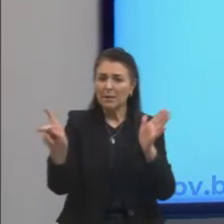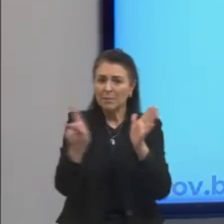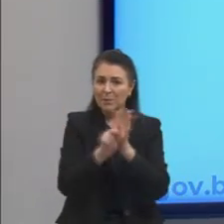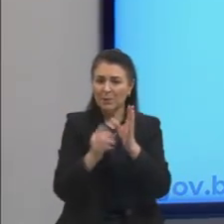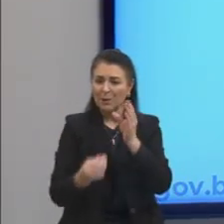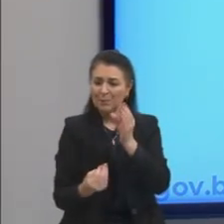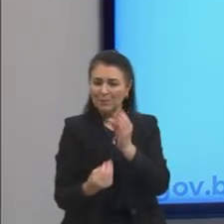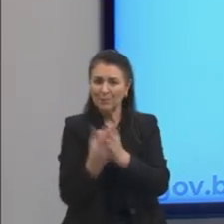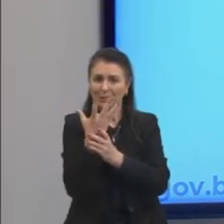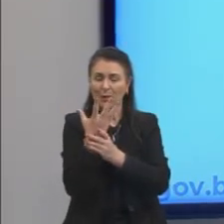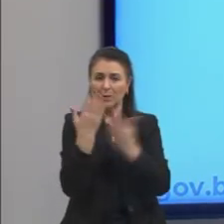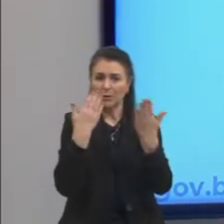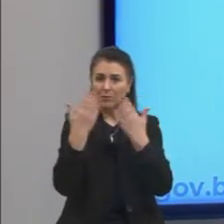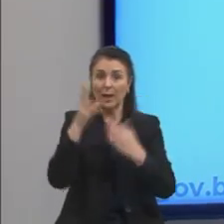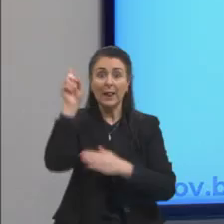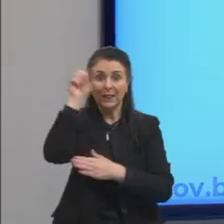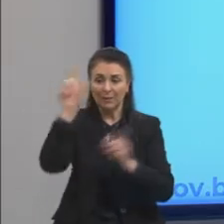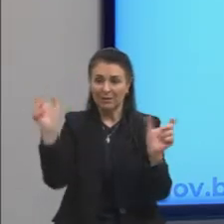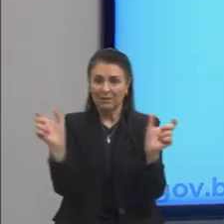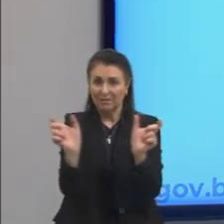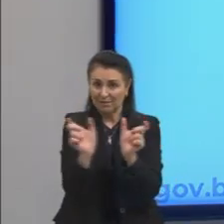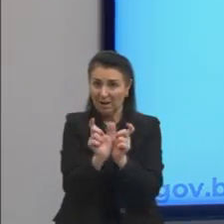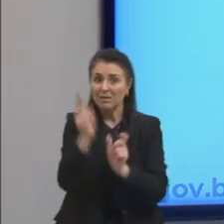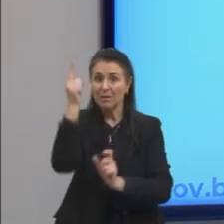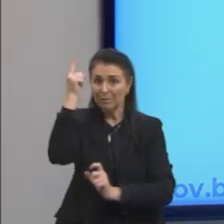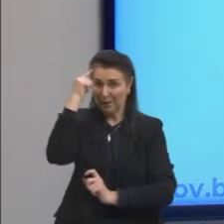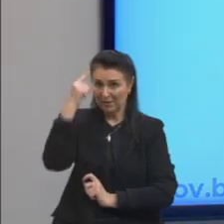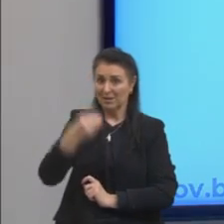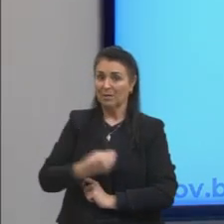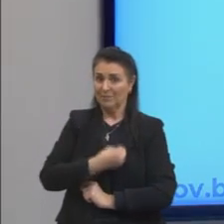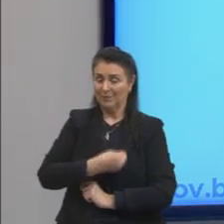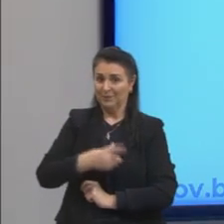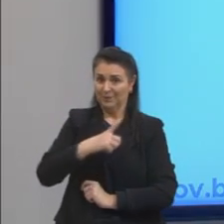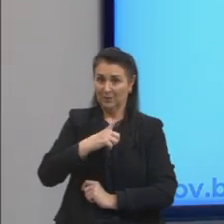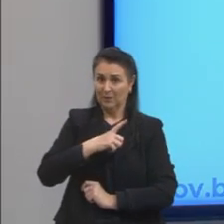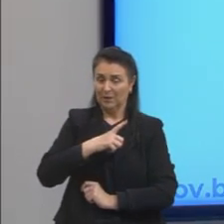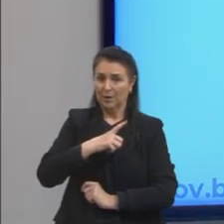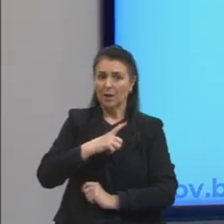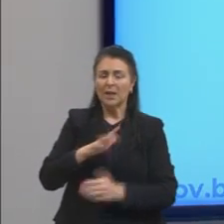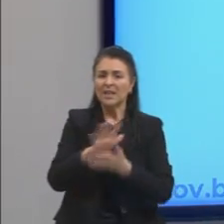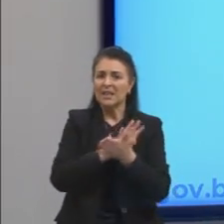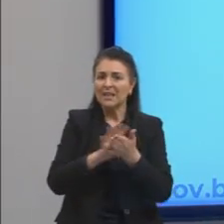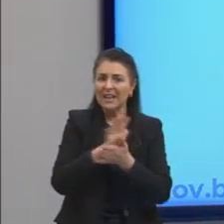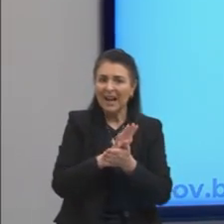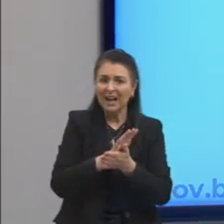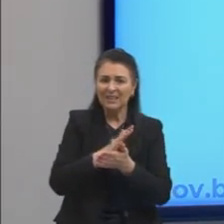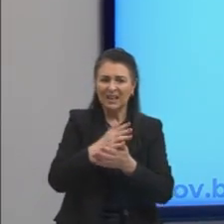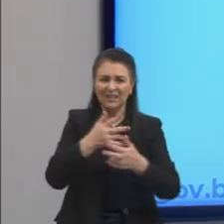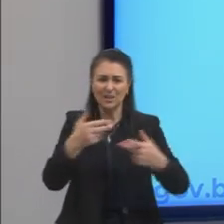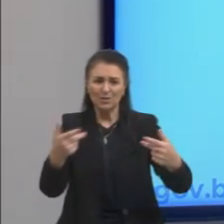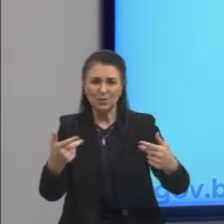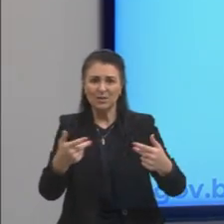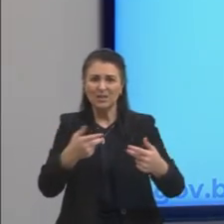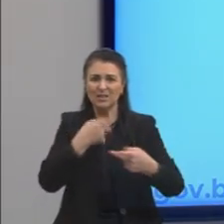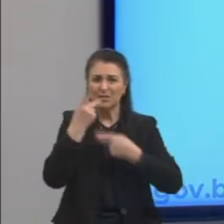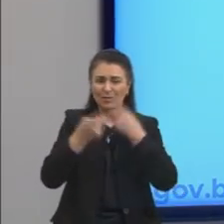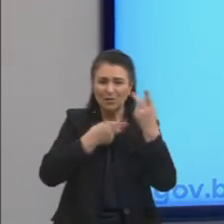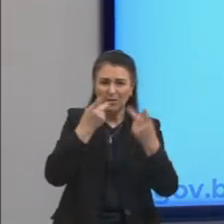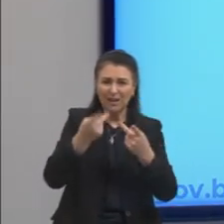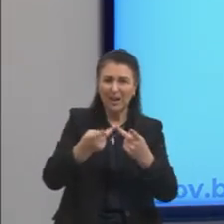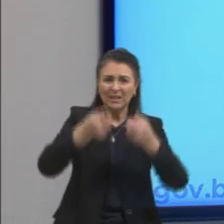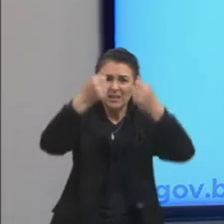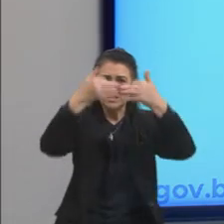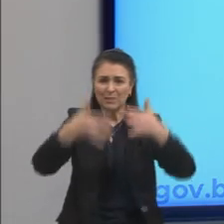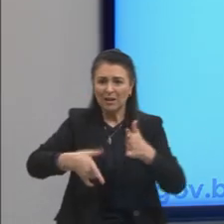Lembra do Penso Logo Existo? E não será seguramente nenhuma daquelas que foram anteriormente varridas por essa mesma dúvida.